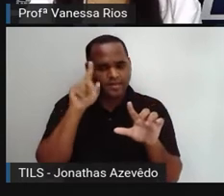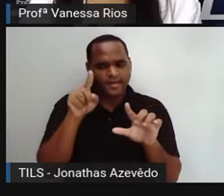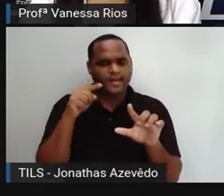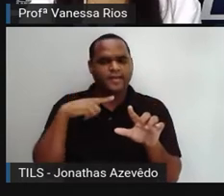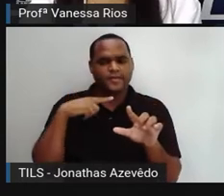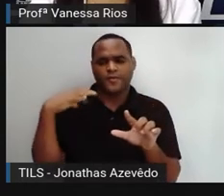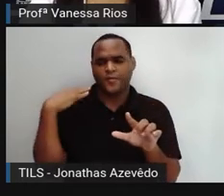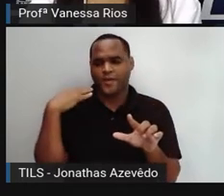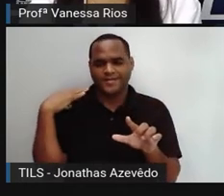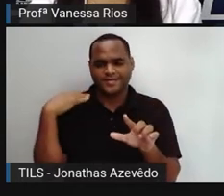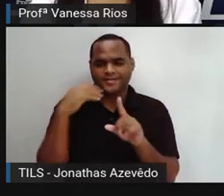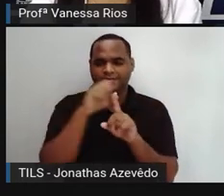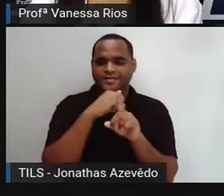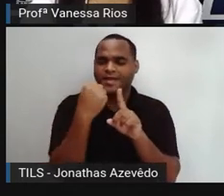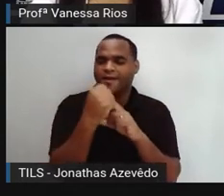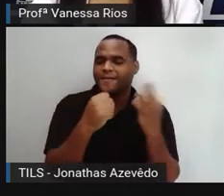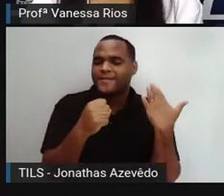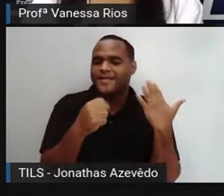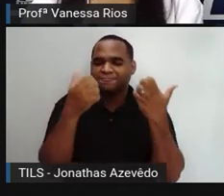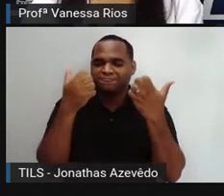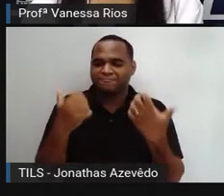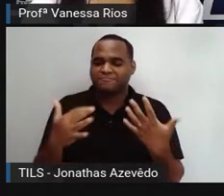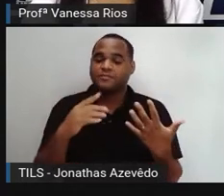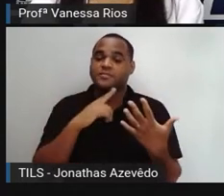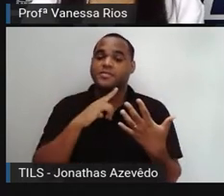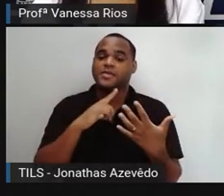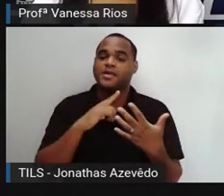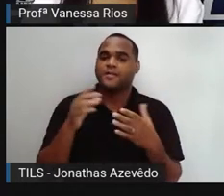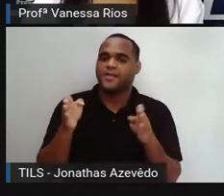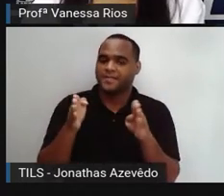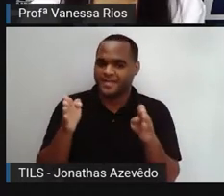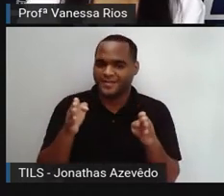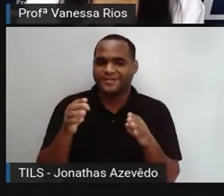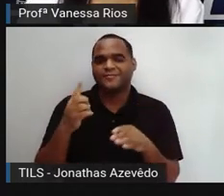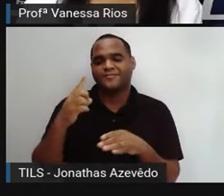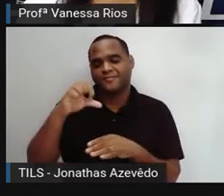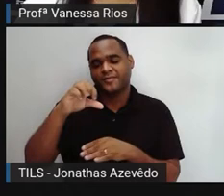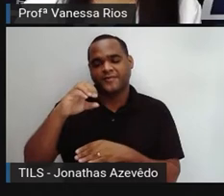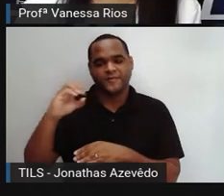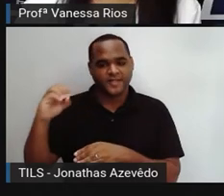todas as classes sociais na segunda metade do século XIX.